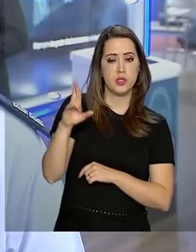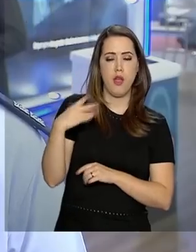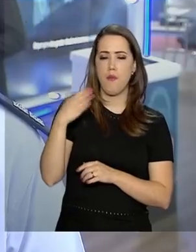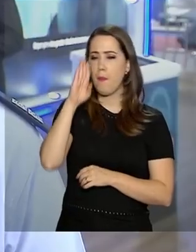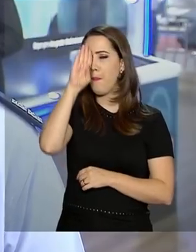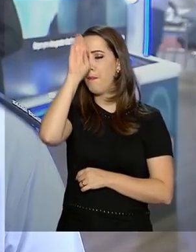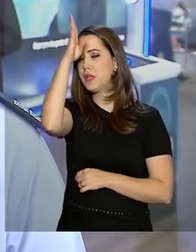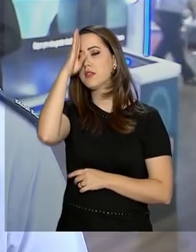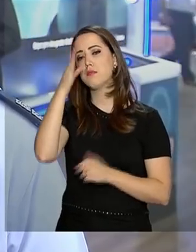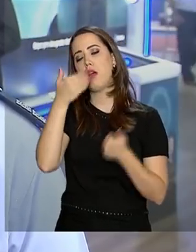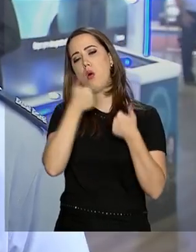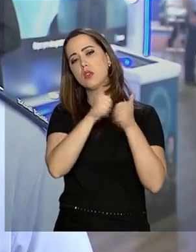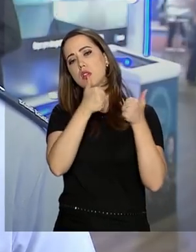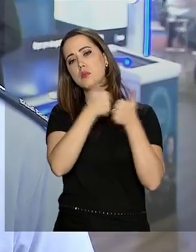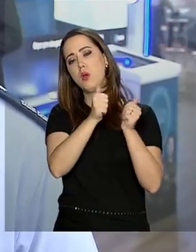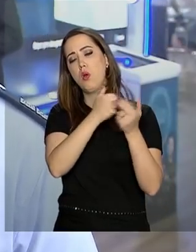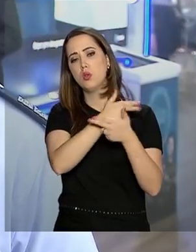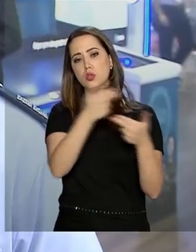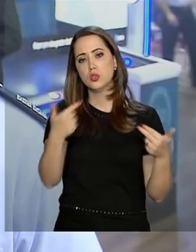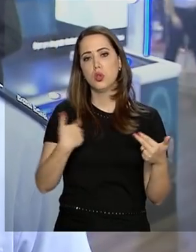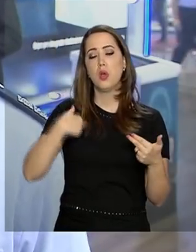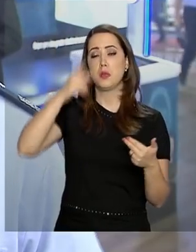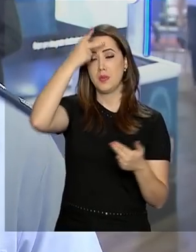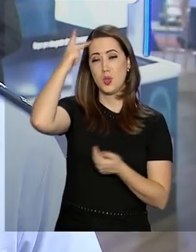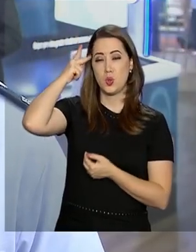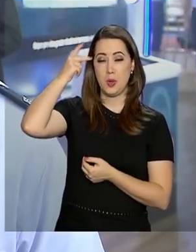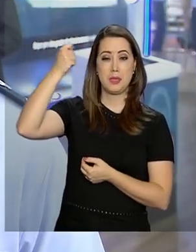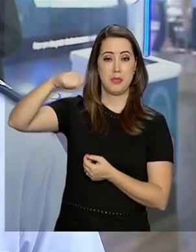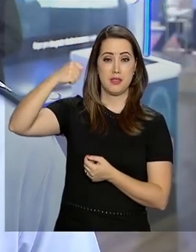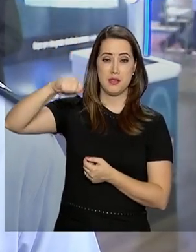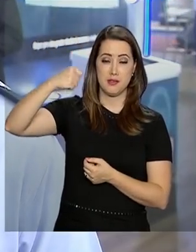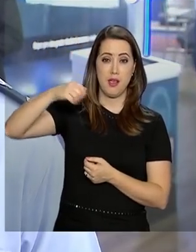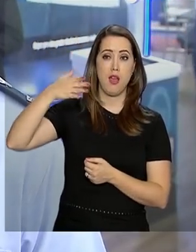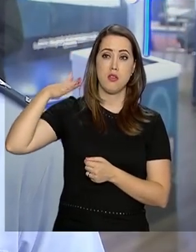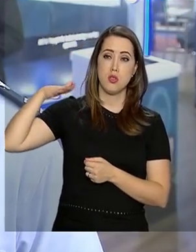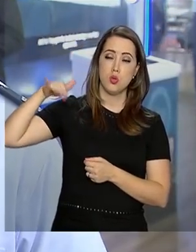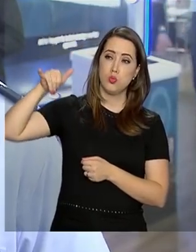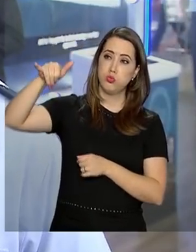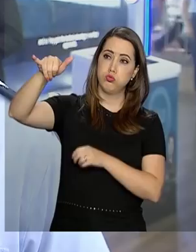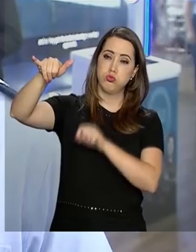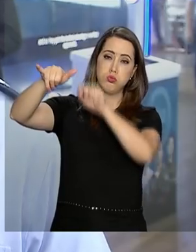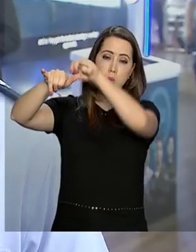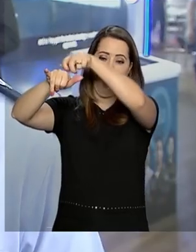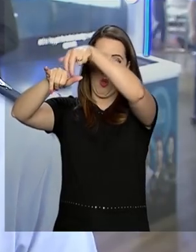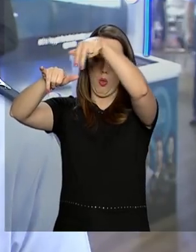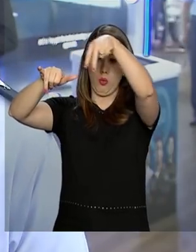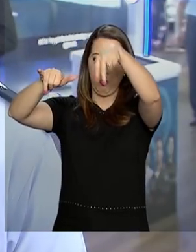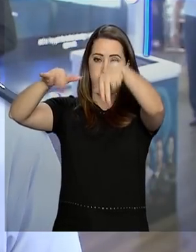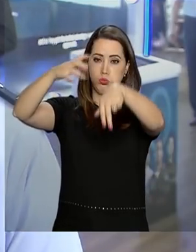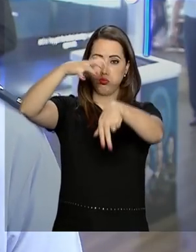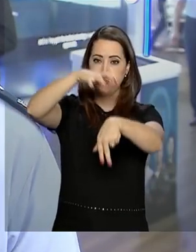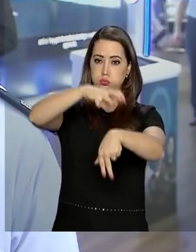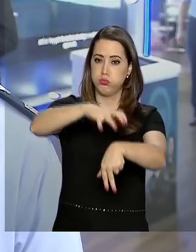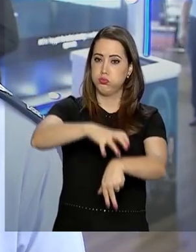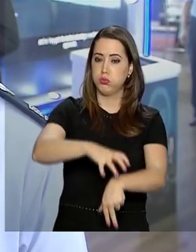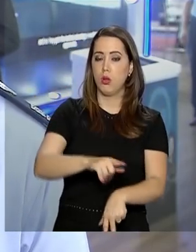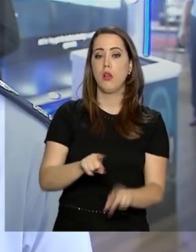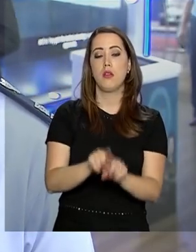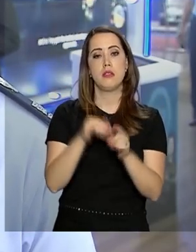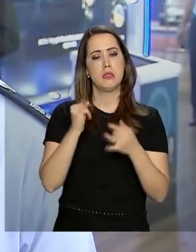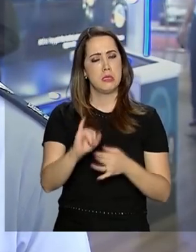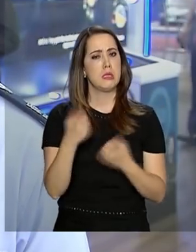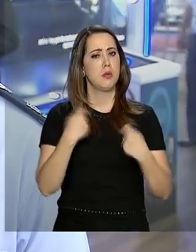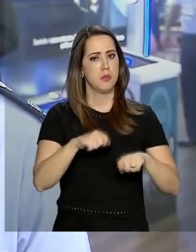aeronave para lançamento de tropa, para reabastecimento em voo e para missões de evacuação